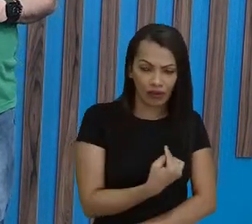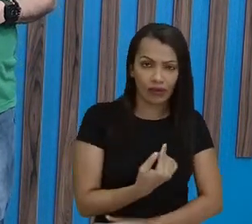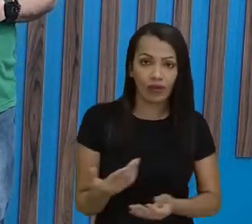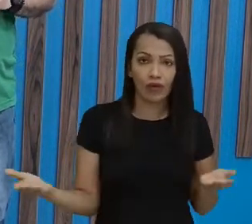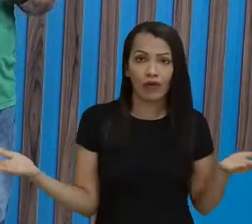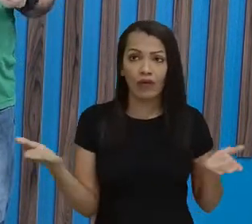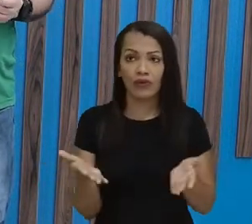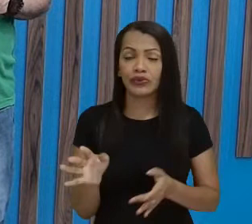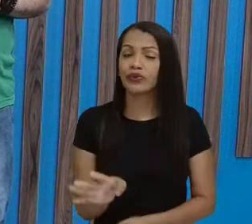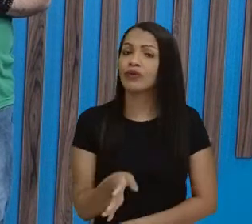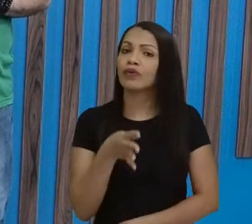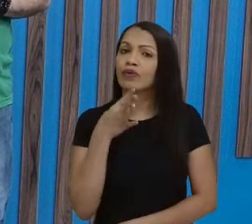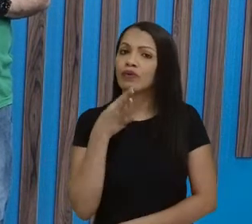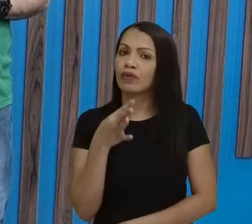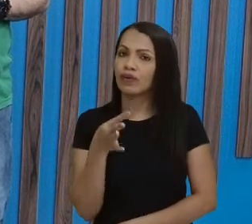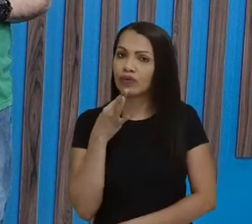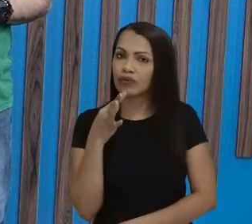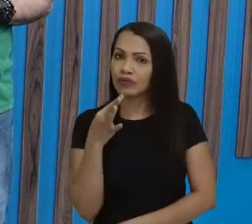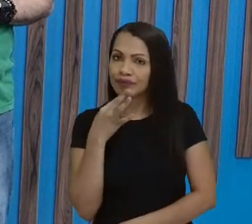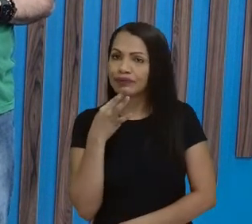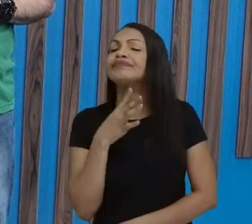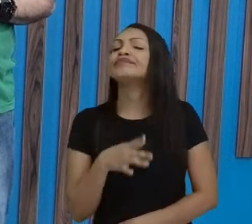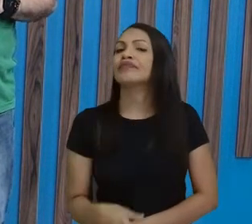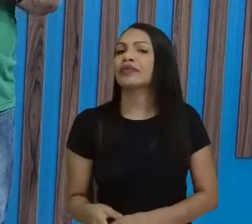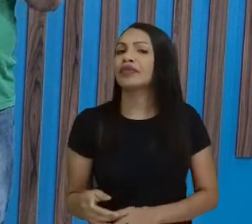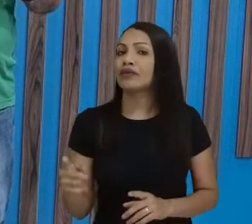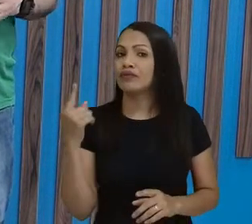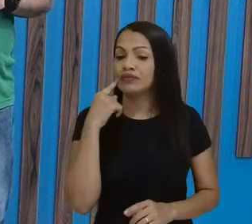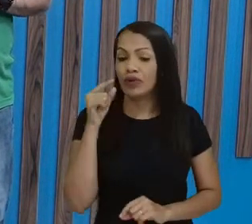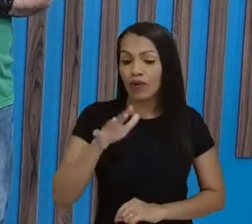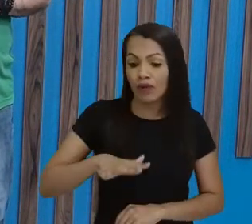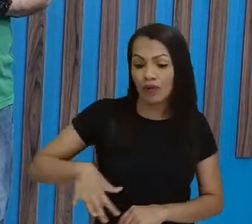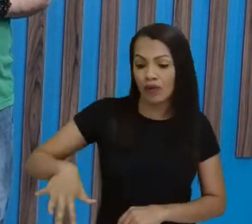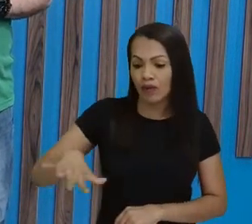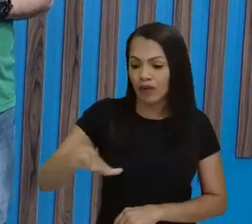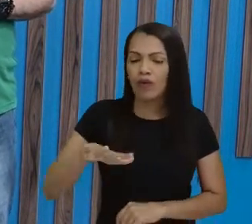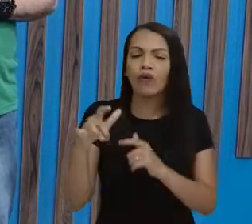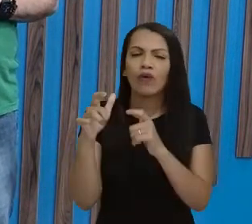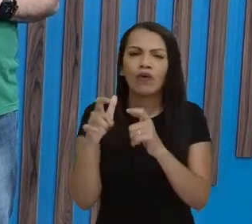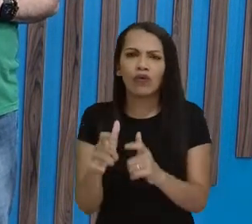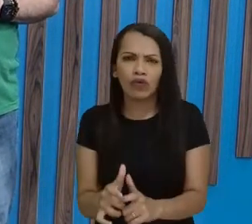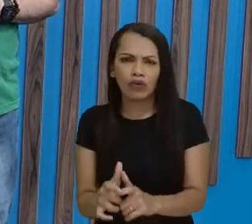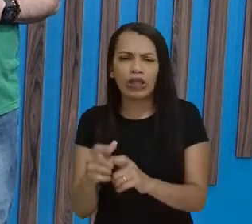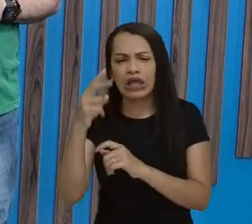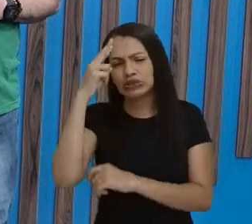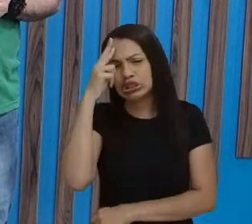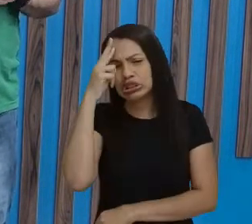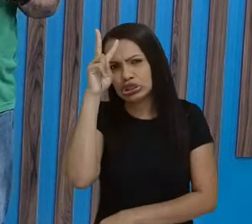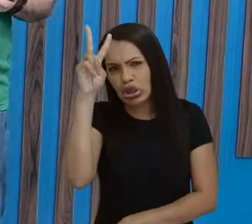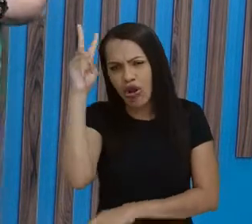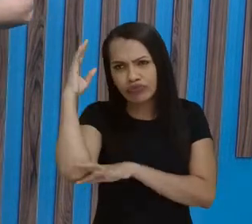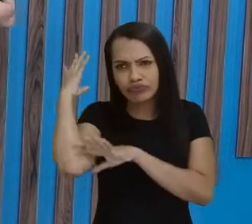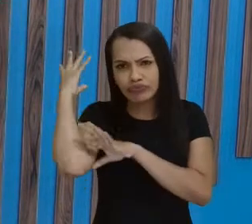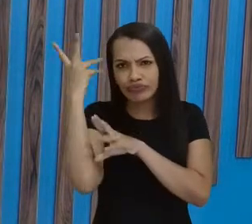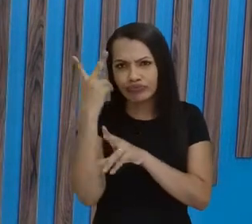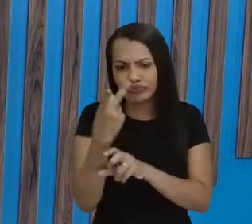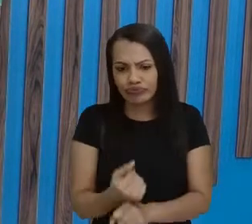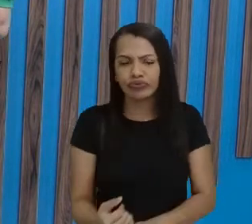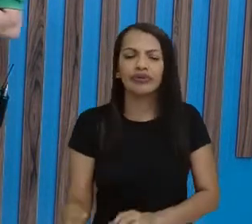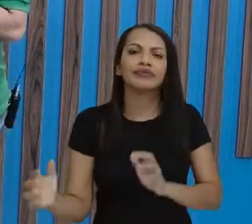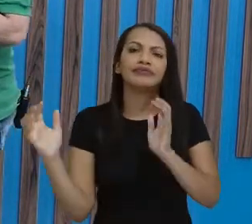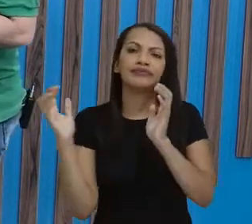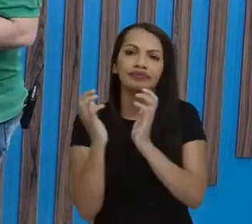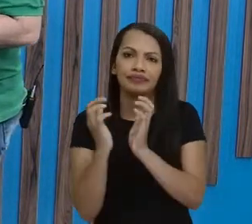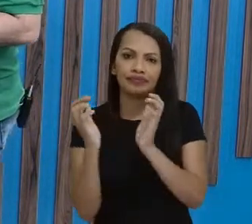conhecer um pouco sobre o Sítio da Trindade, que é um local histórico, né, da cidade do Recife. Então, veja, é um sítio